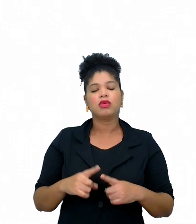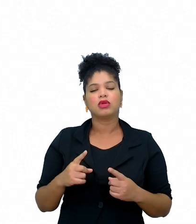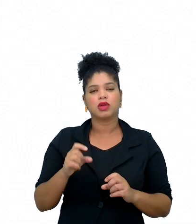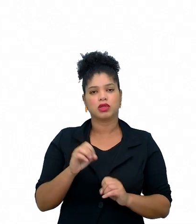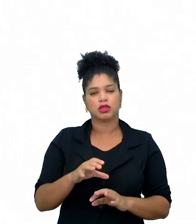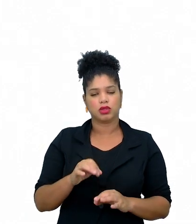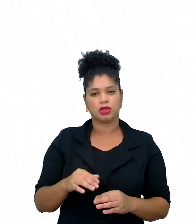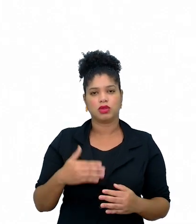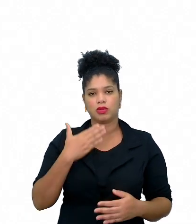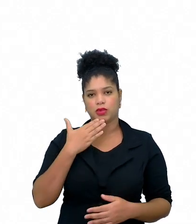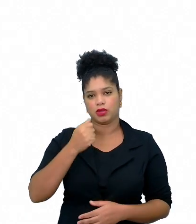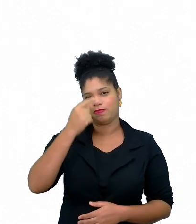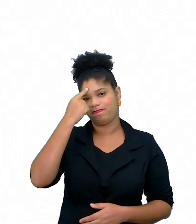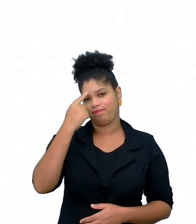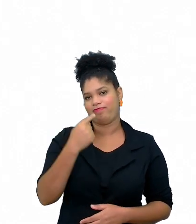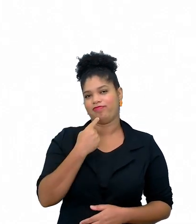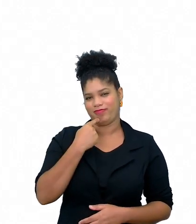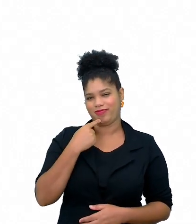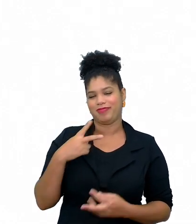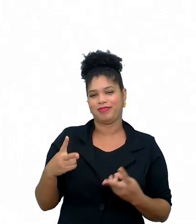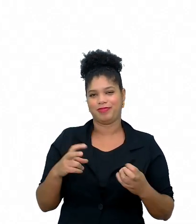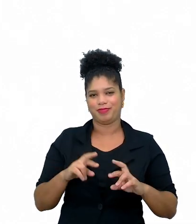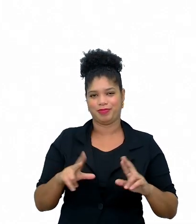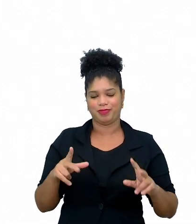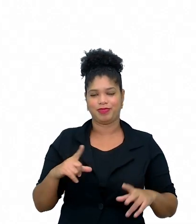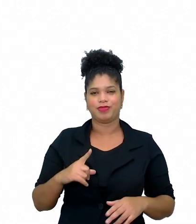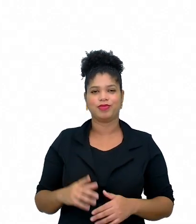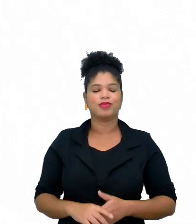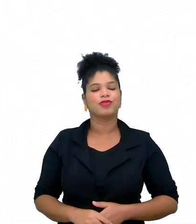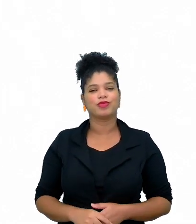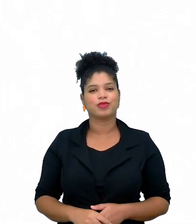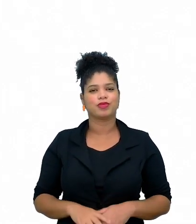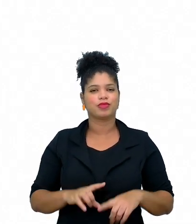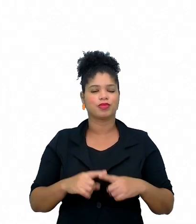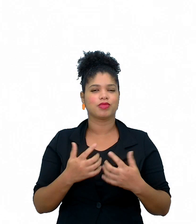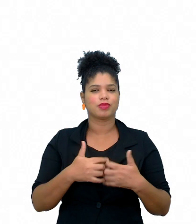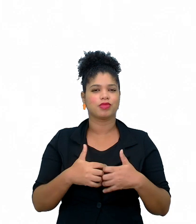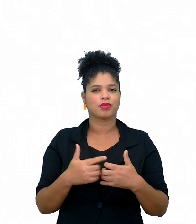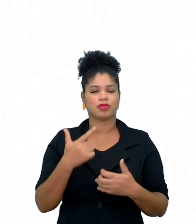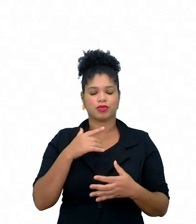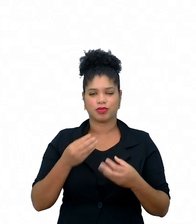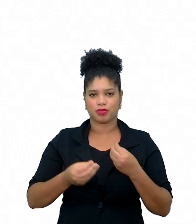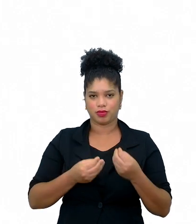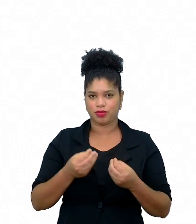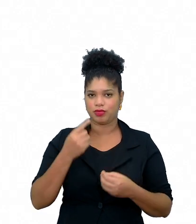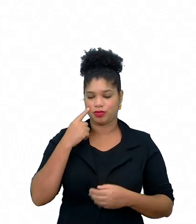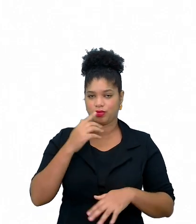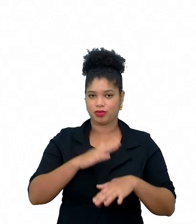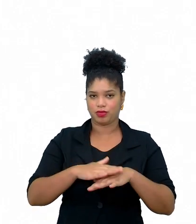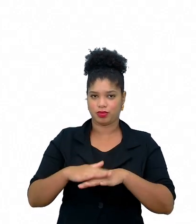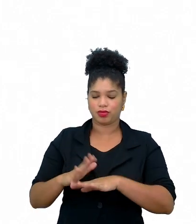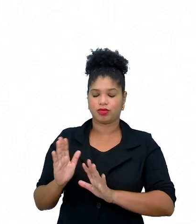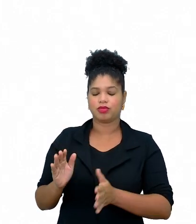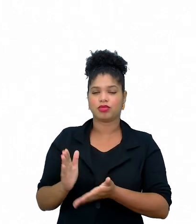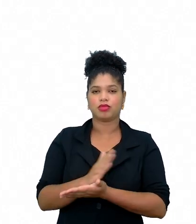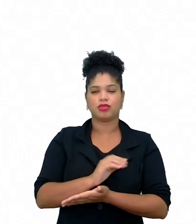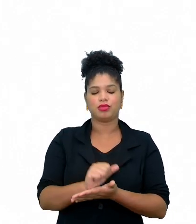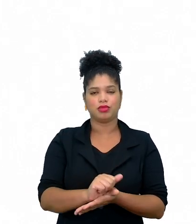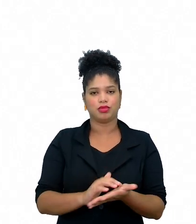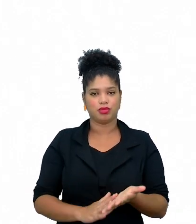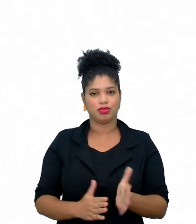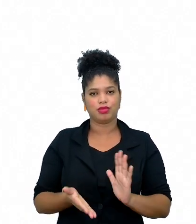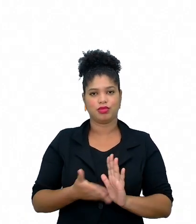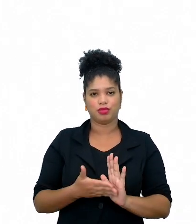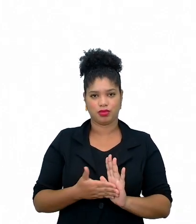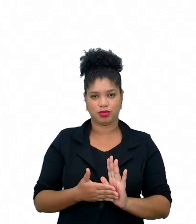personalizado, né, um olhar diferenciado. Como que ele funciona? Após a realização das atividades propostas